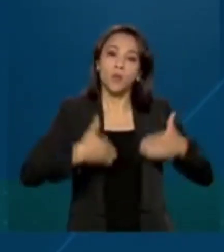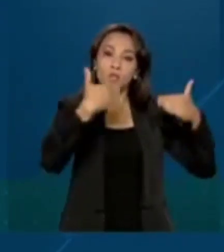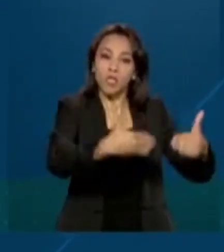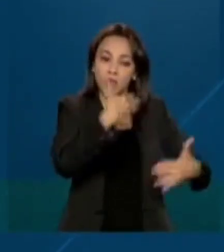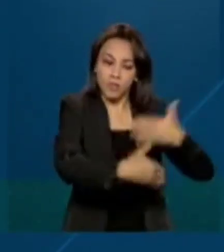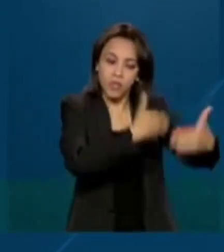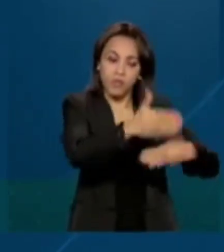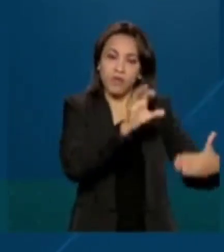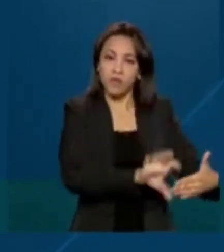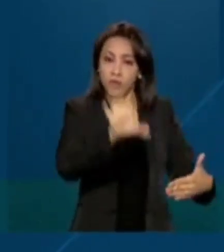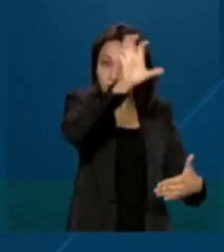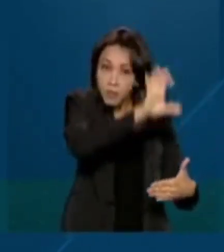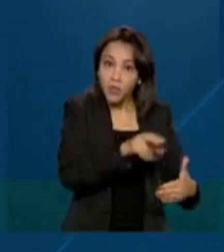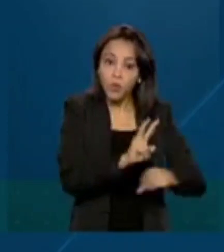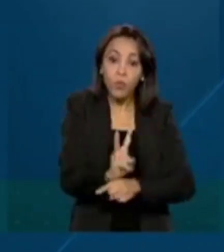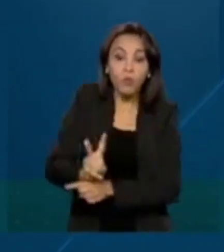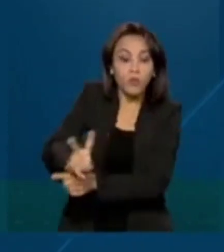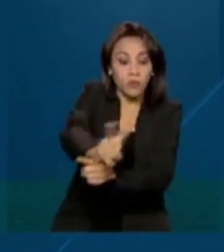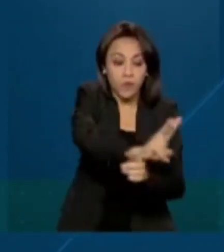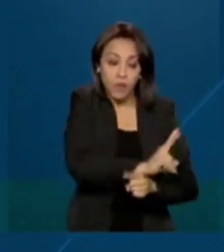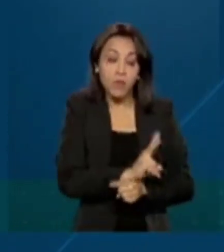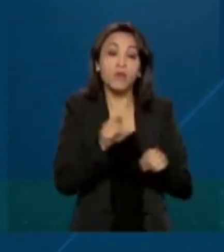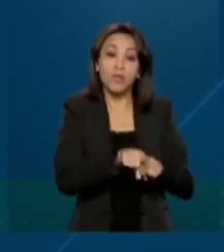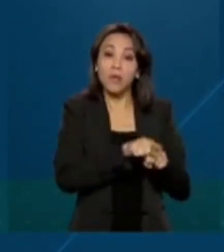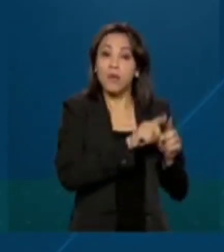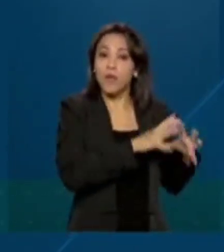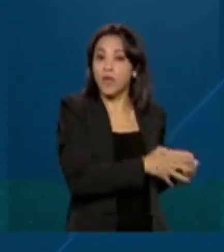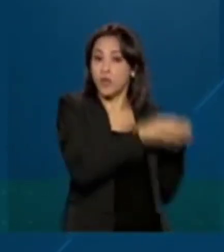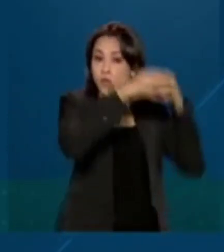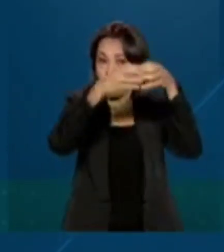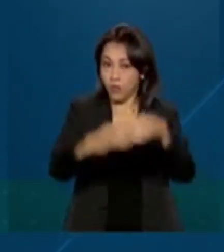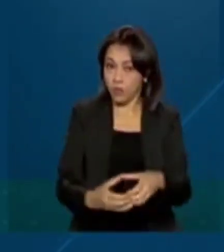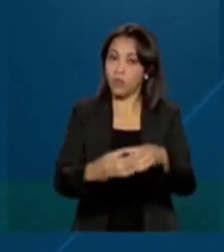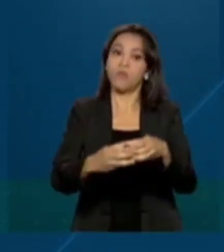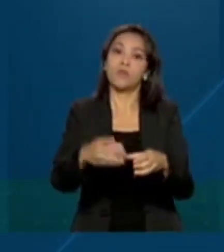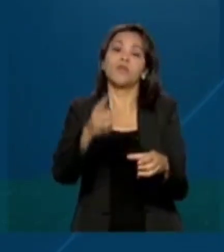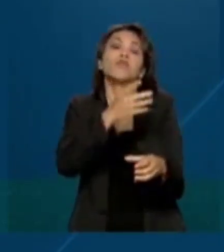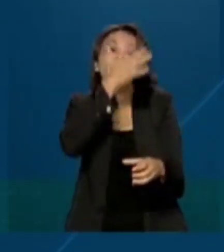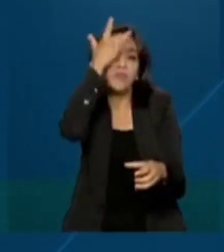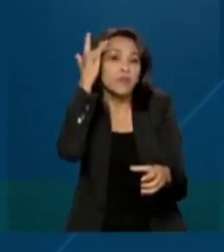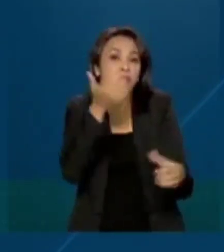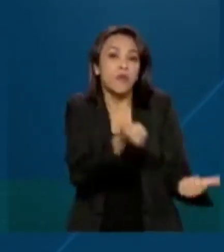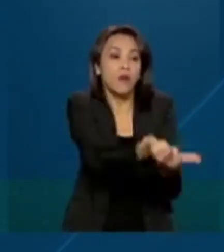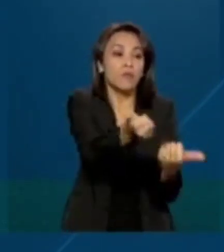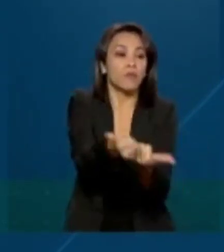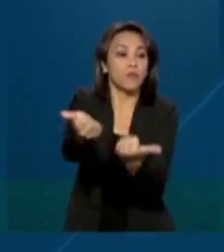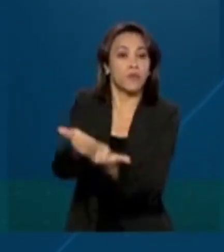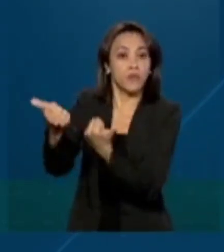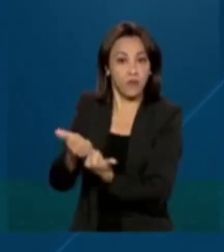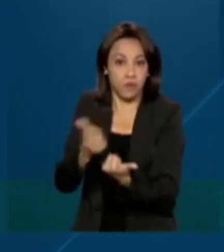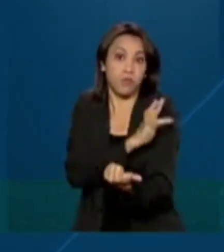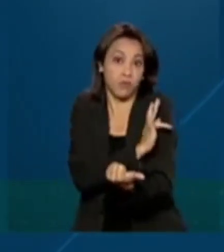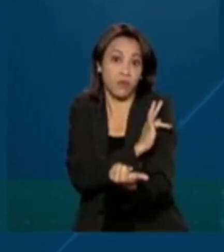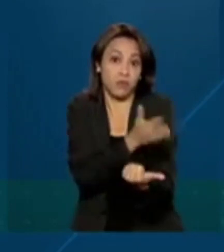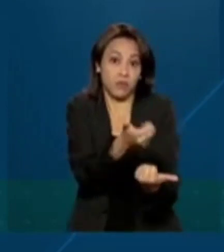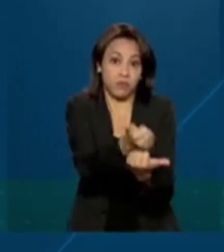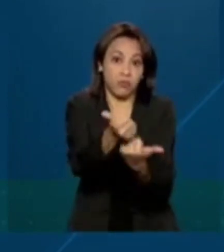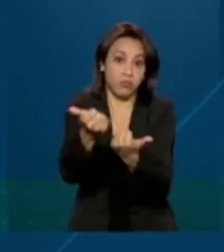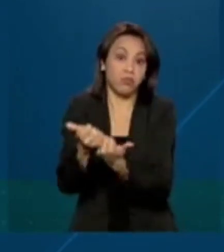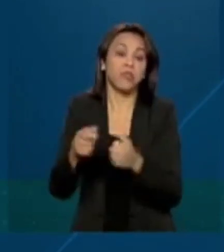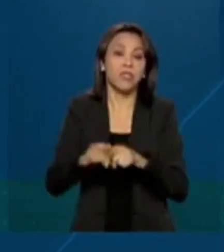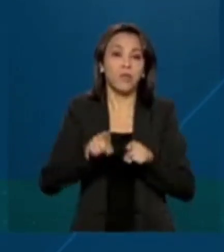o monitoramento da situação e também o envio de equipes para auxiliar as autoridades locais, incluindo as Forças